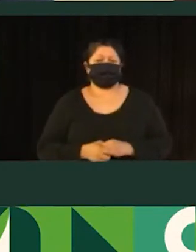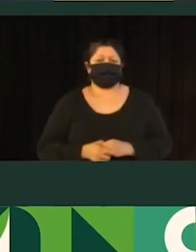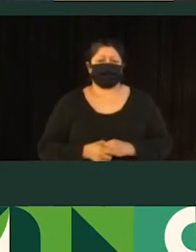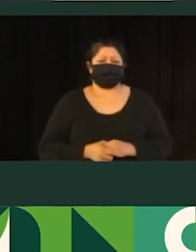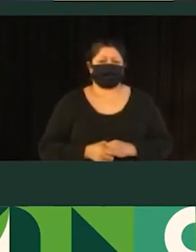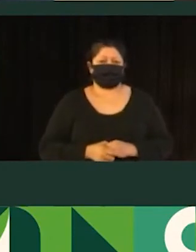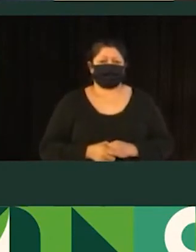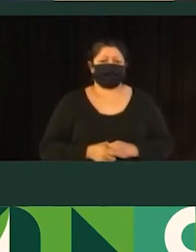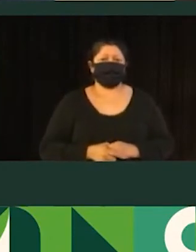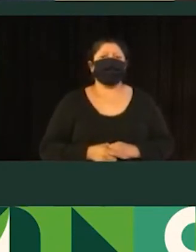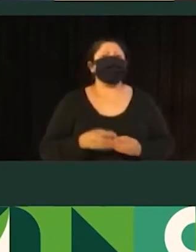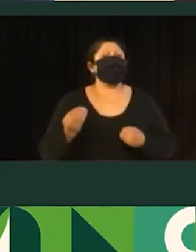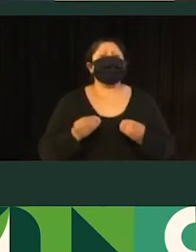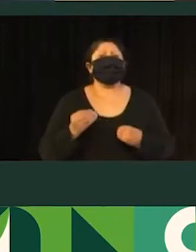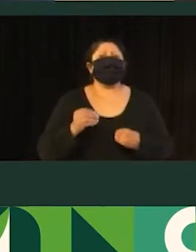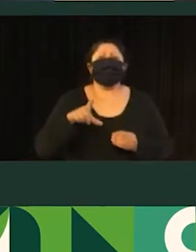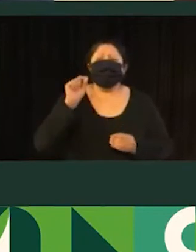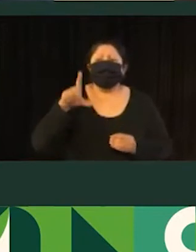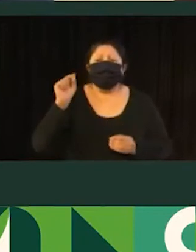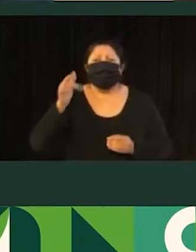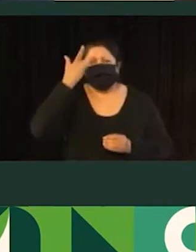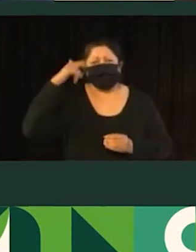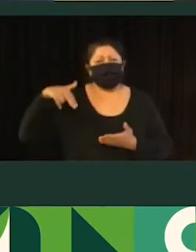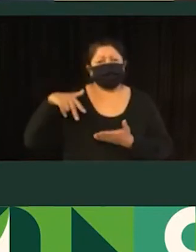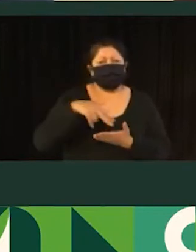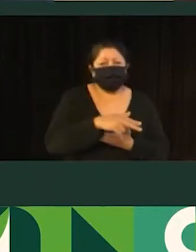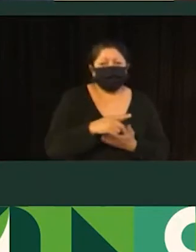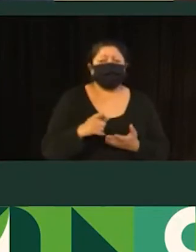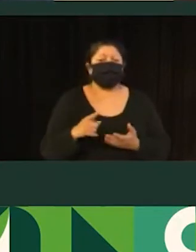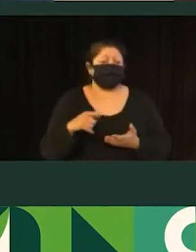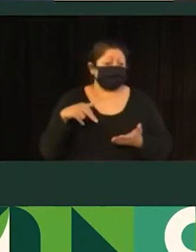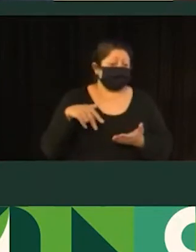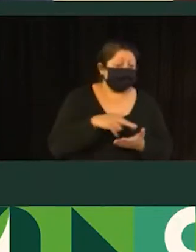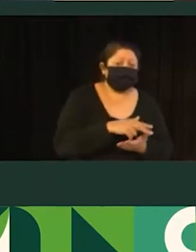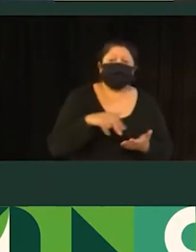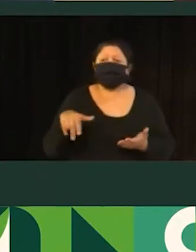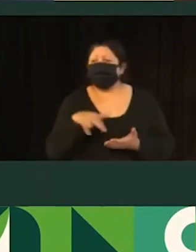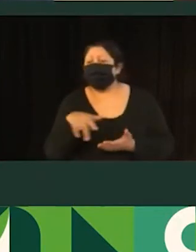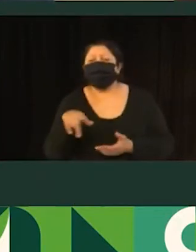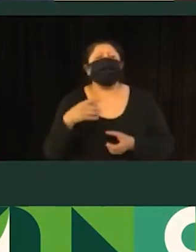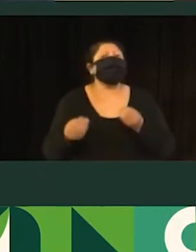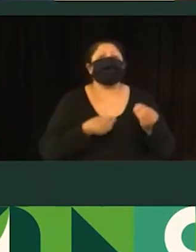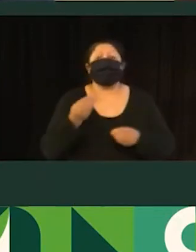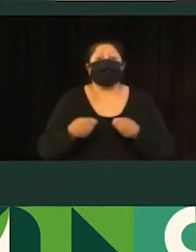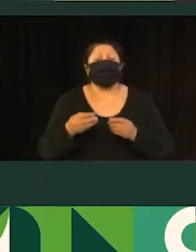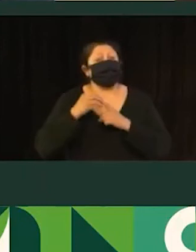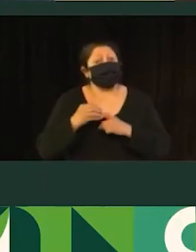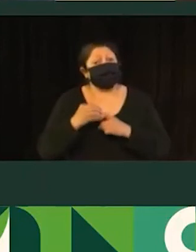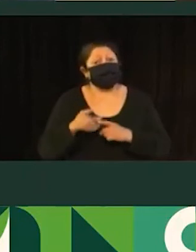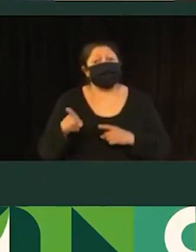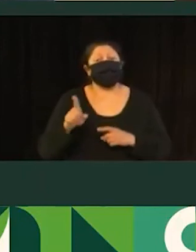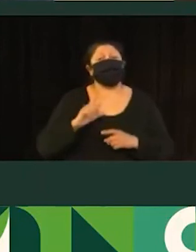Em relação à rede preferencial para a circulação de pedestre, então, seriam rotas de caminhabilidade. Então, elas seriam principais áreas que